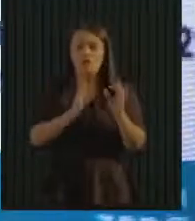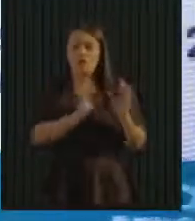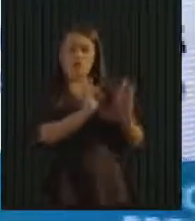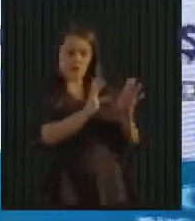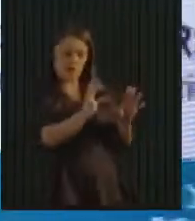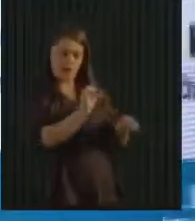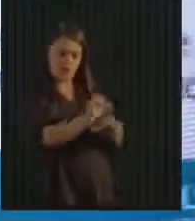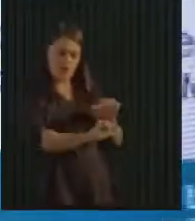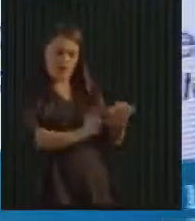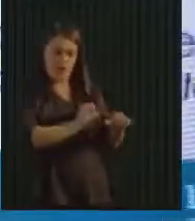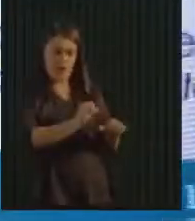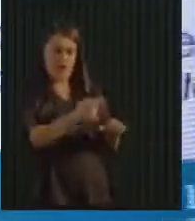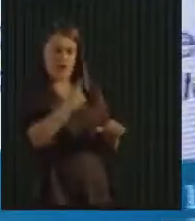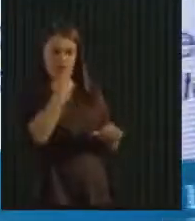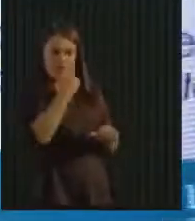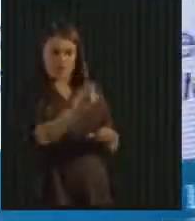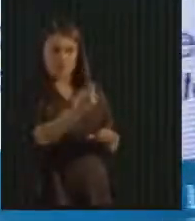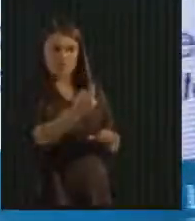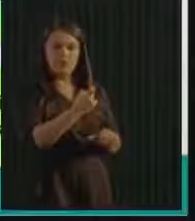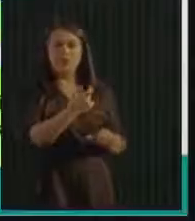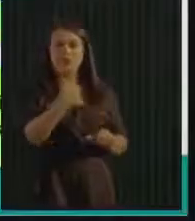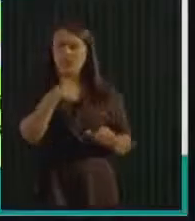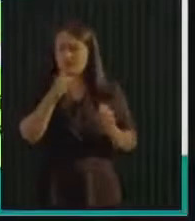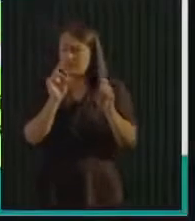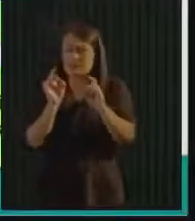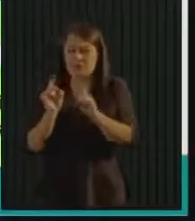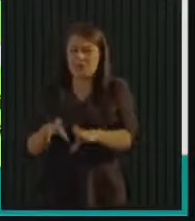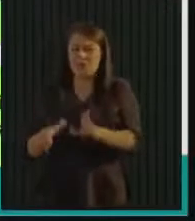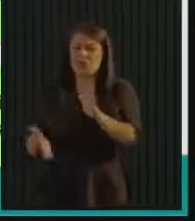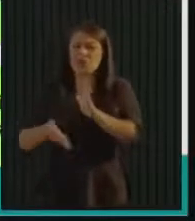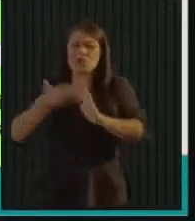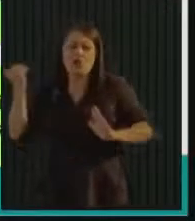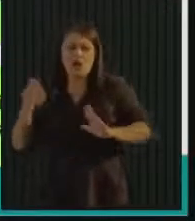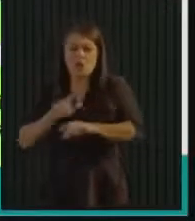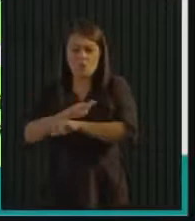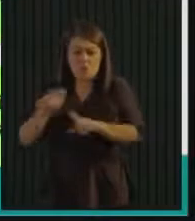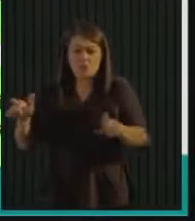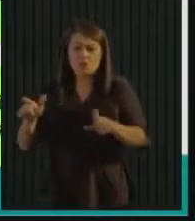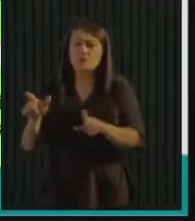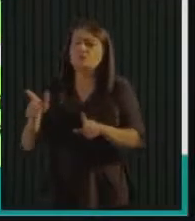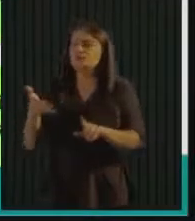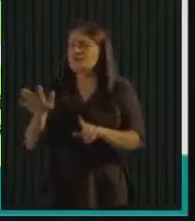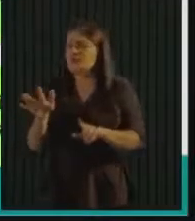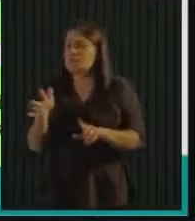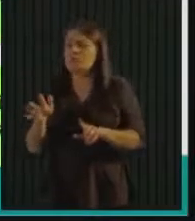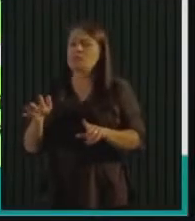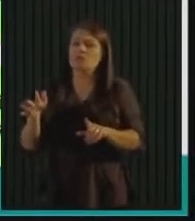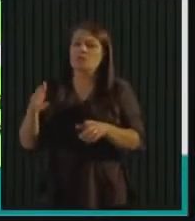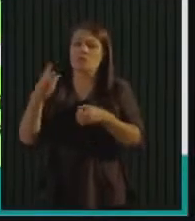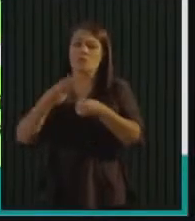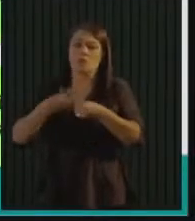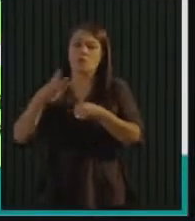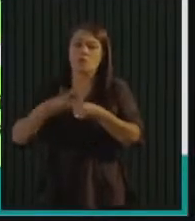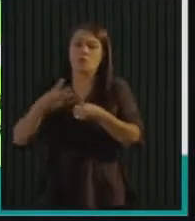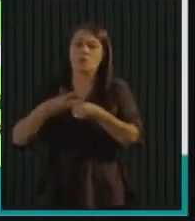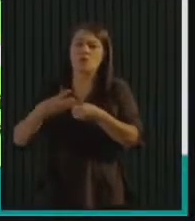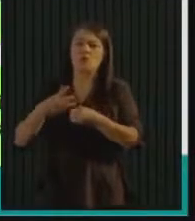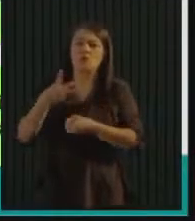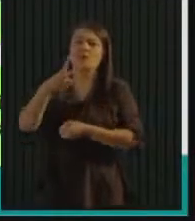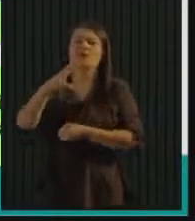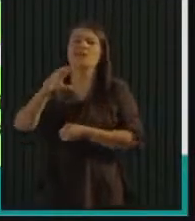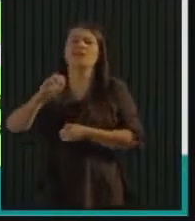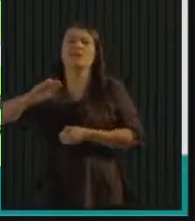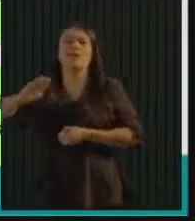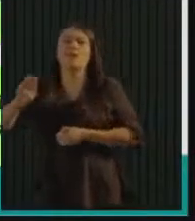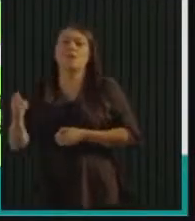de material. E o rejeito, que é aquilo que a gente quer eliminar do nosso sistema, hoje está custando para o município 30 milhões